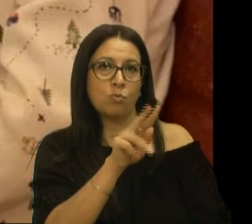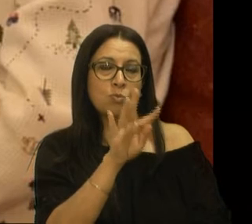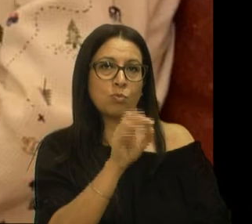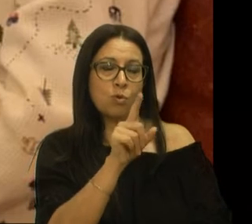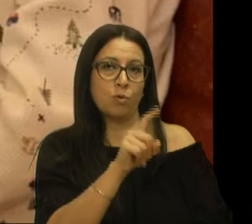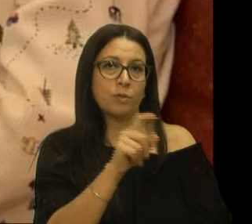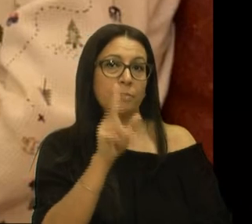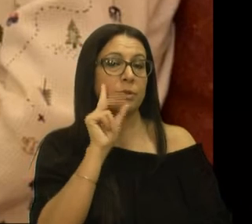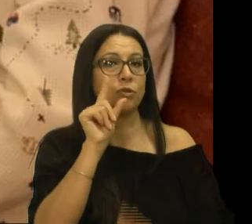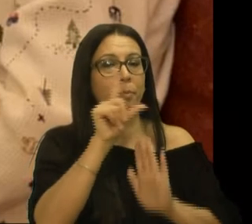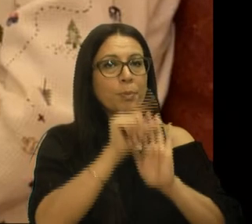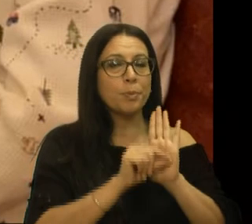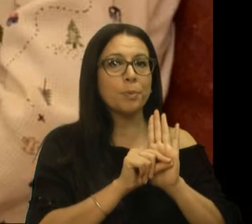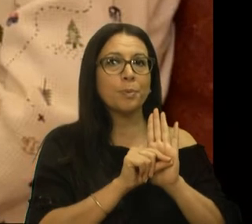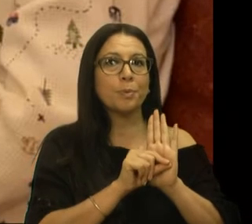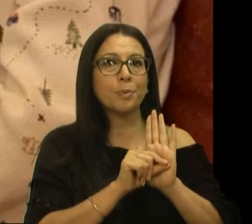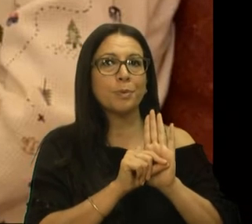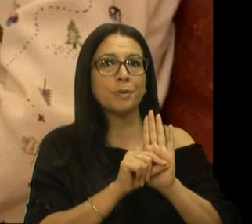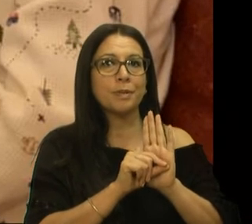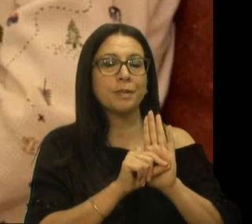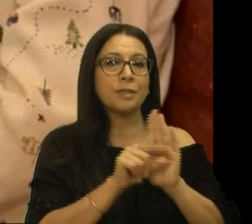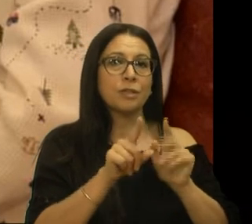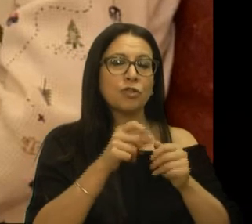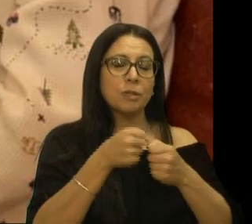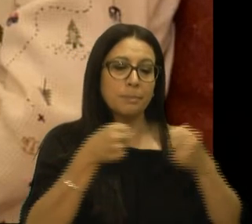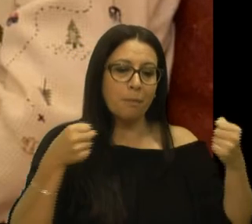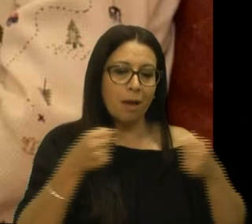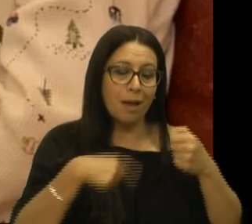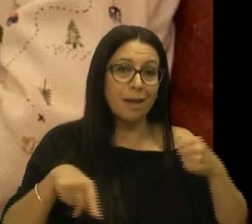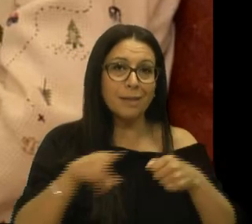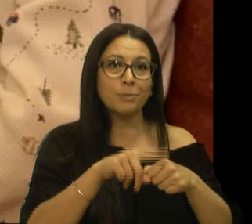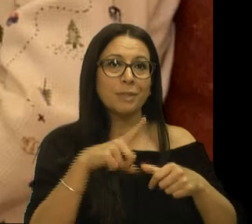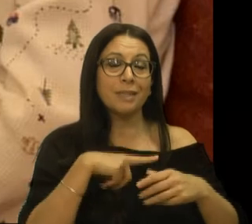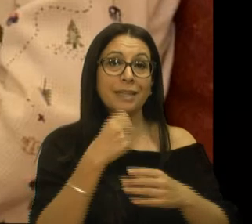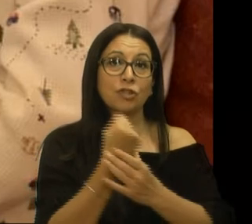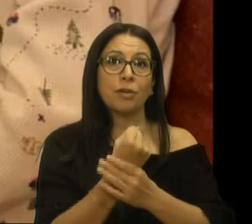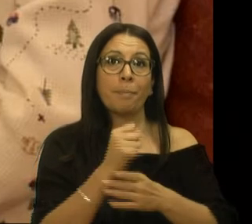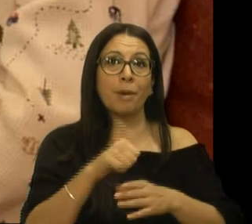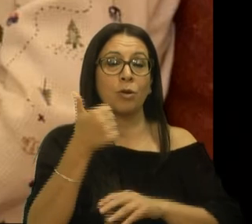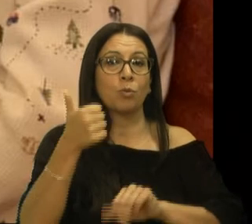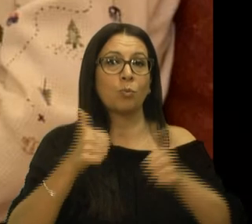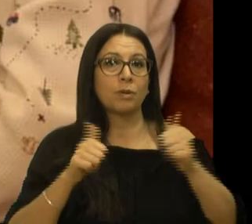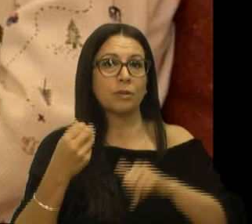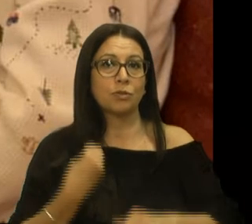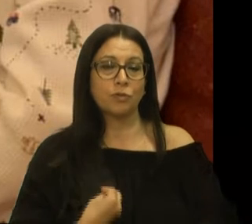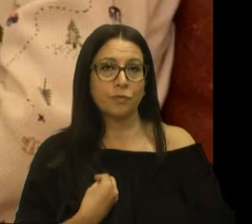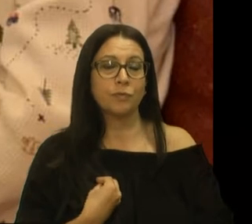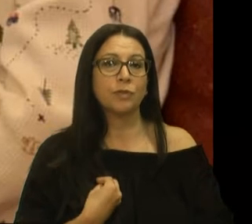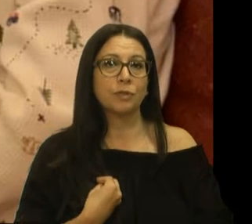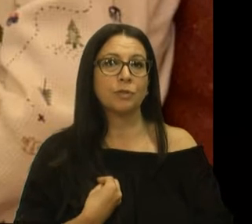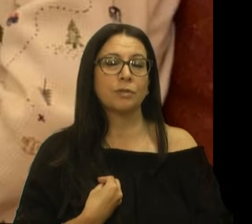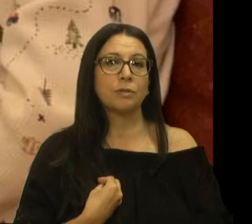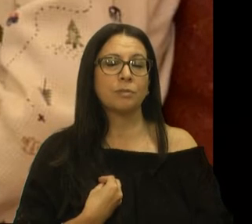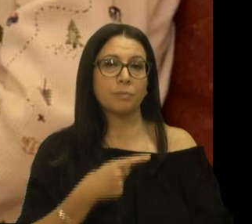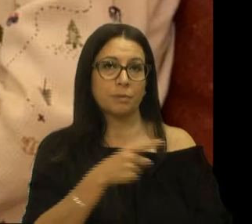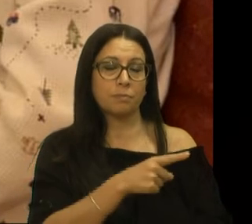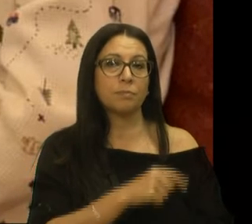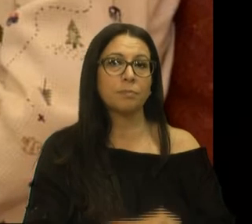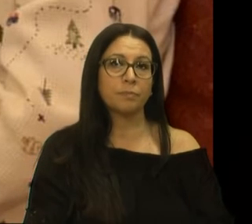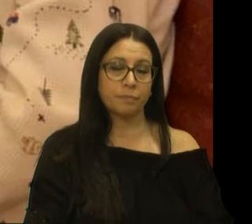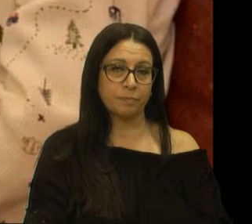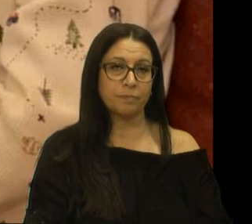reduzir a espasticidade, garantindo melhor qualidade de vida para o pequeno Alexandre.